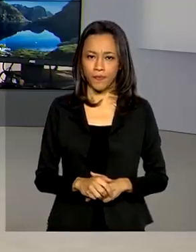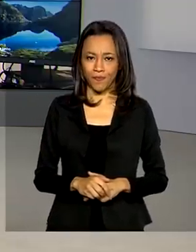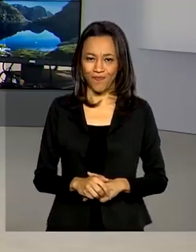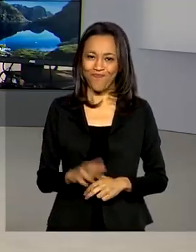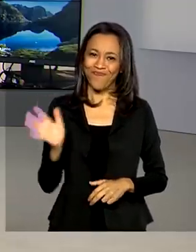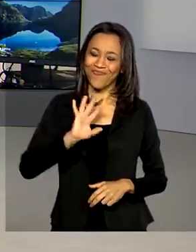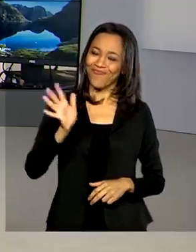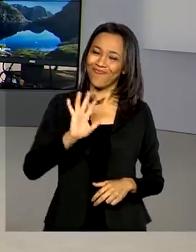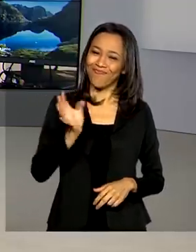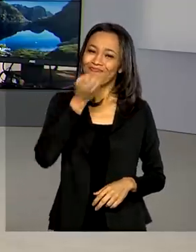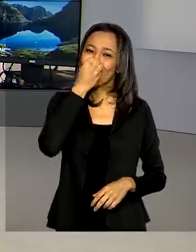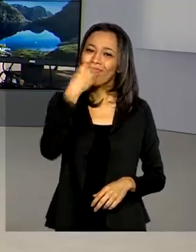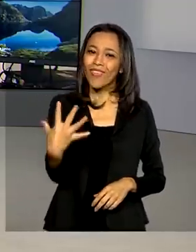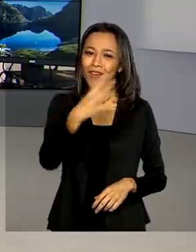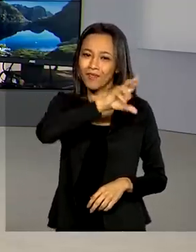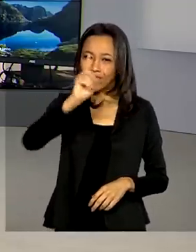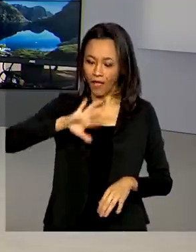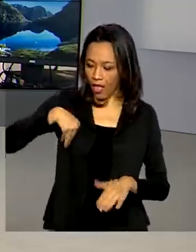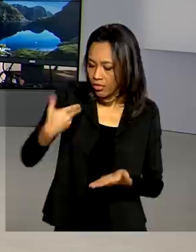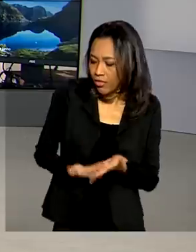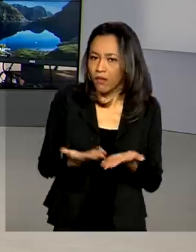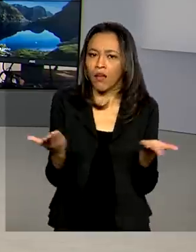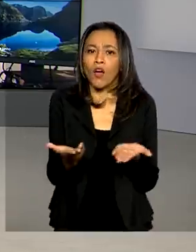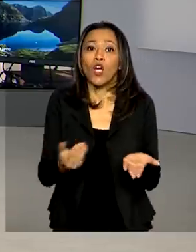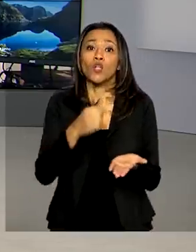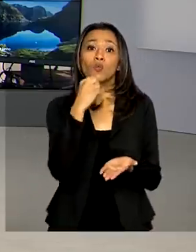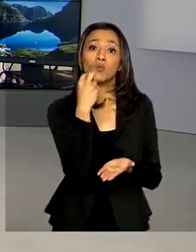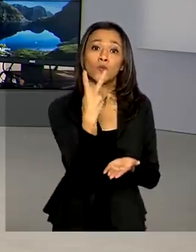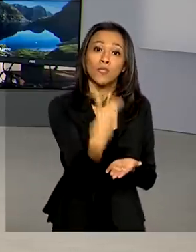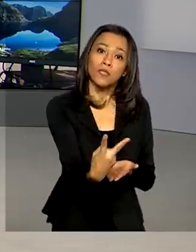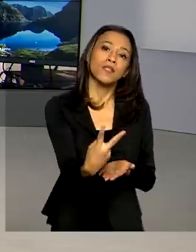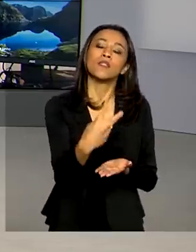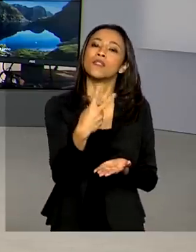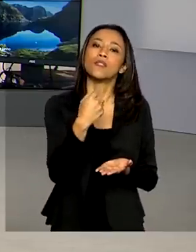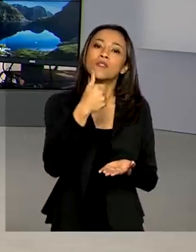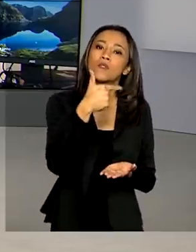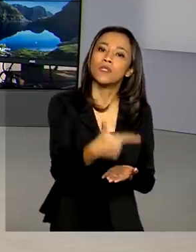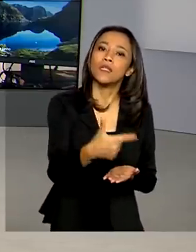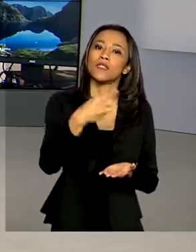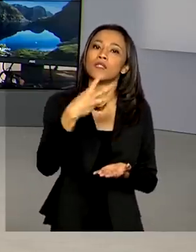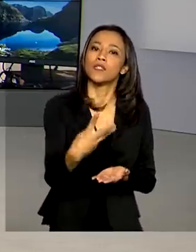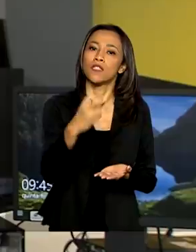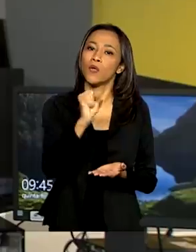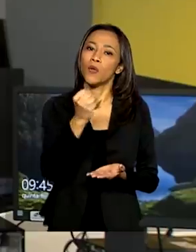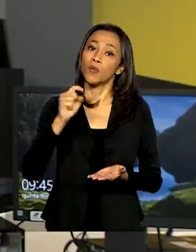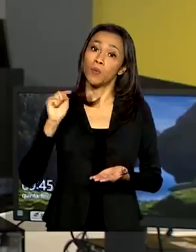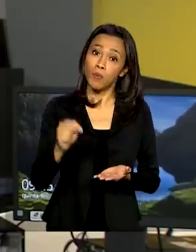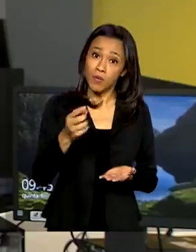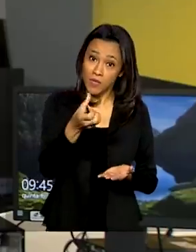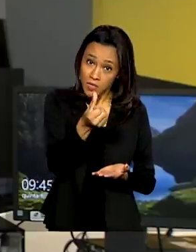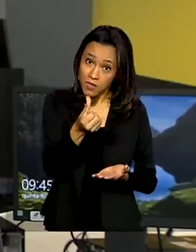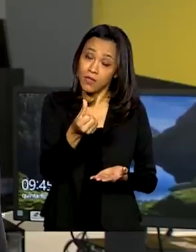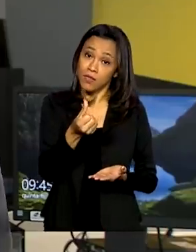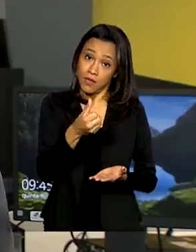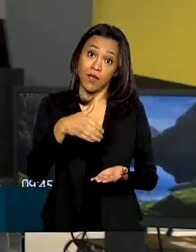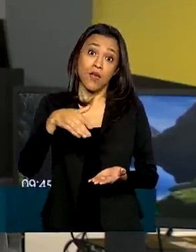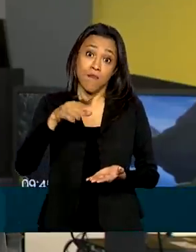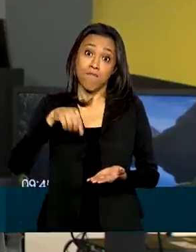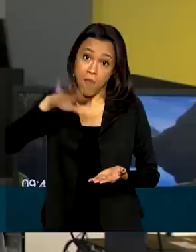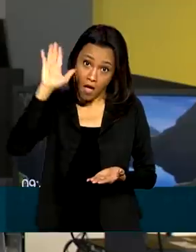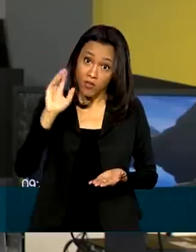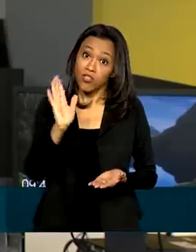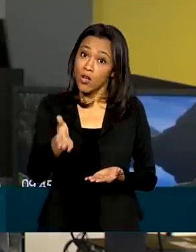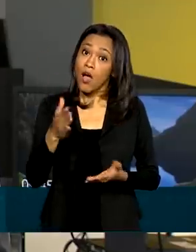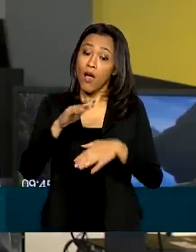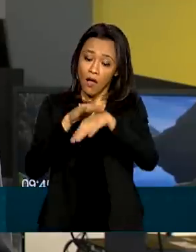Olá, Renata, bom dia. Até o momento, 238.617 pessoas ficaram curadas da Covid-19